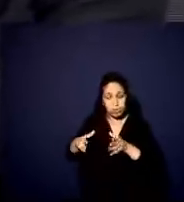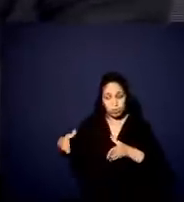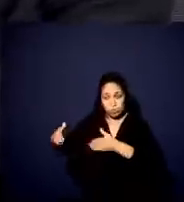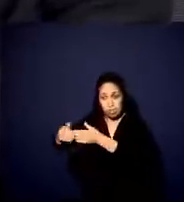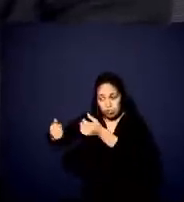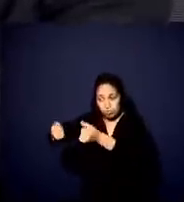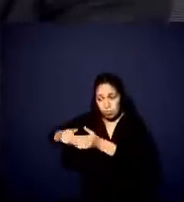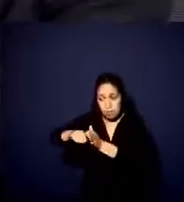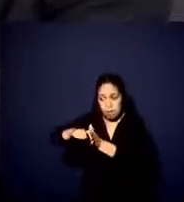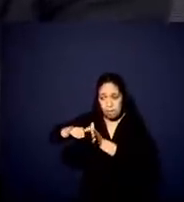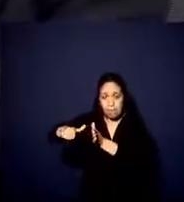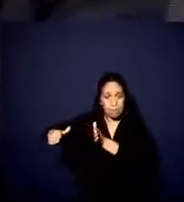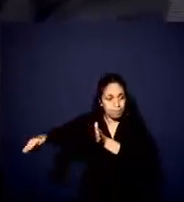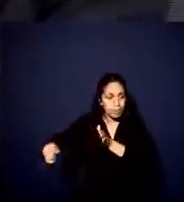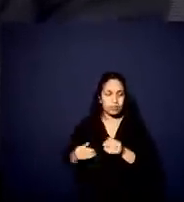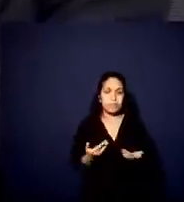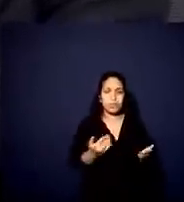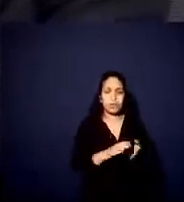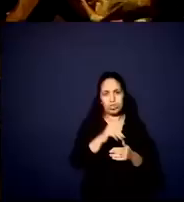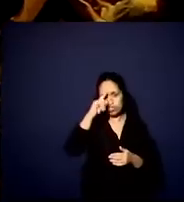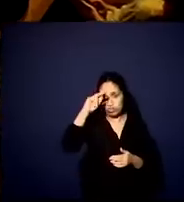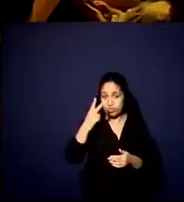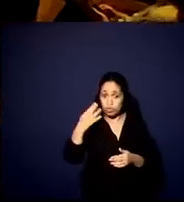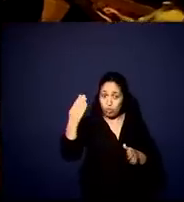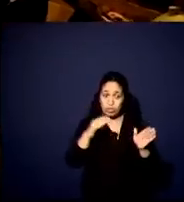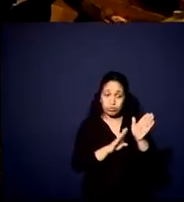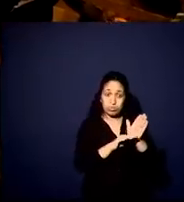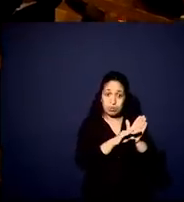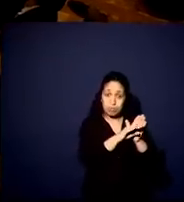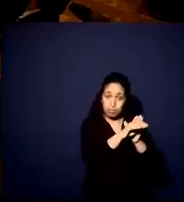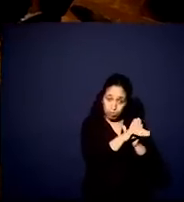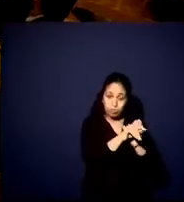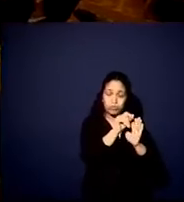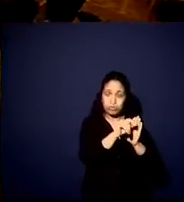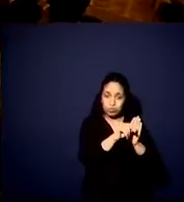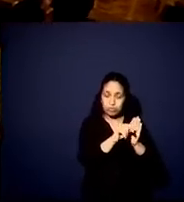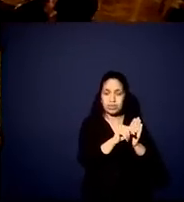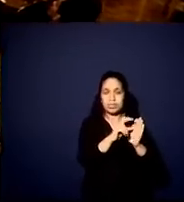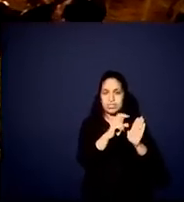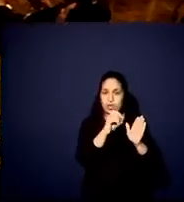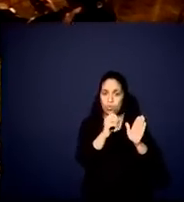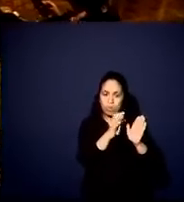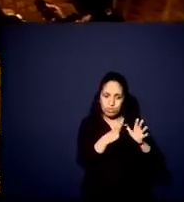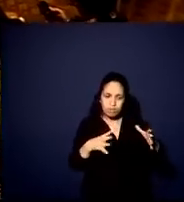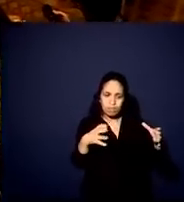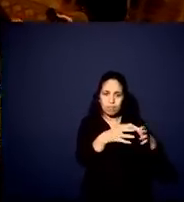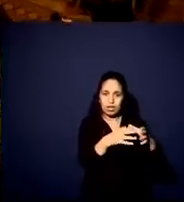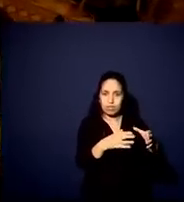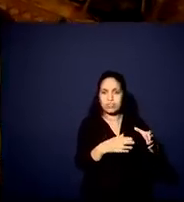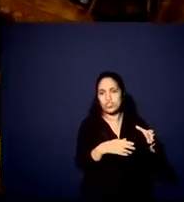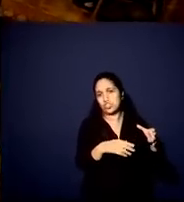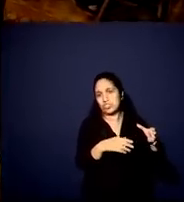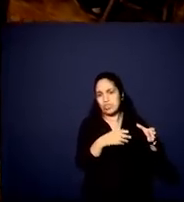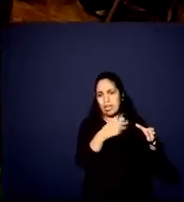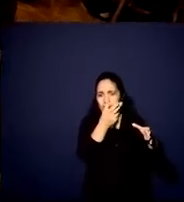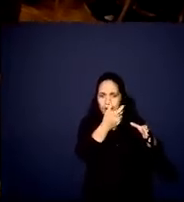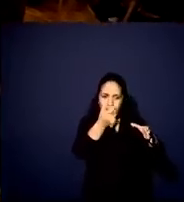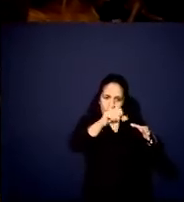24 de fevereiro, na Bolsa, o Par 50, que é um terminal de líquidos, que vai ter um investimento de R 600 milhões,